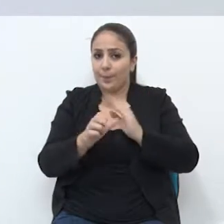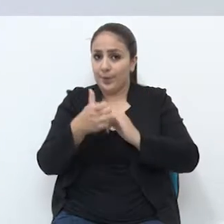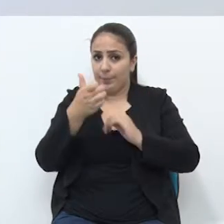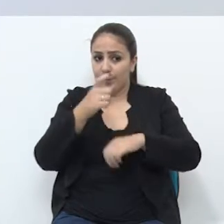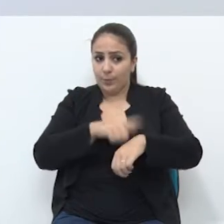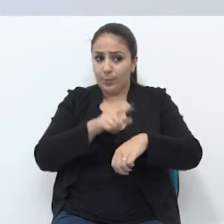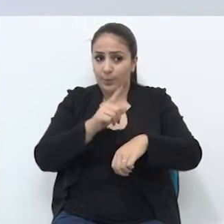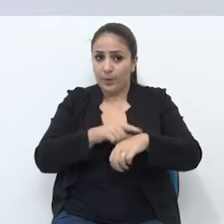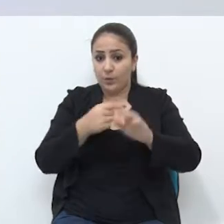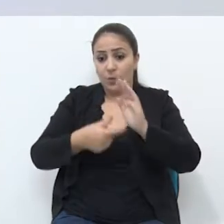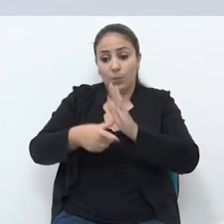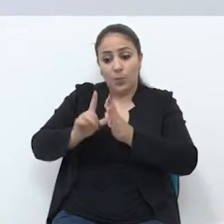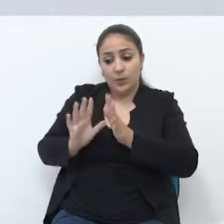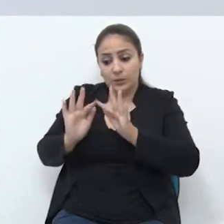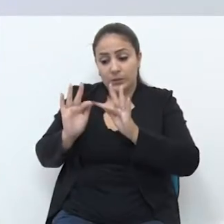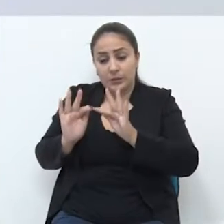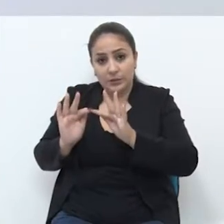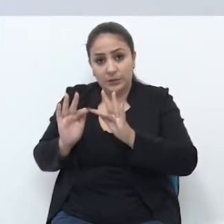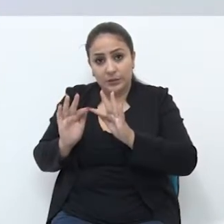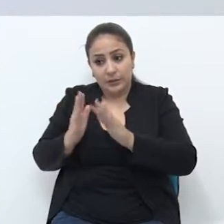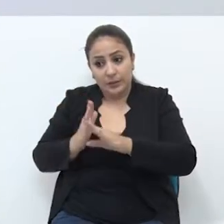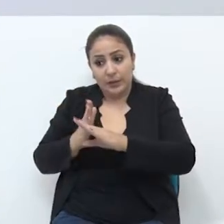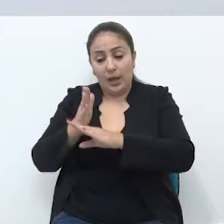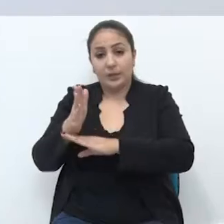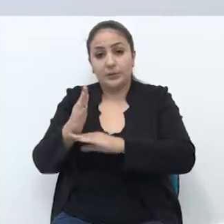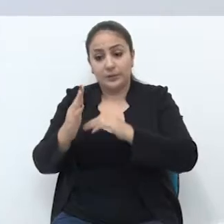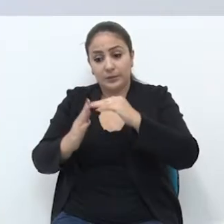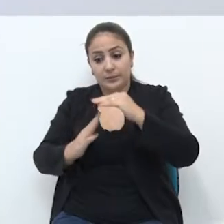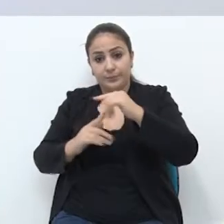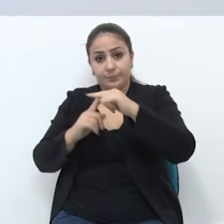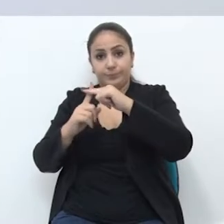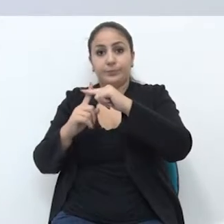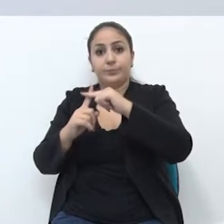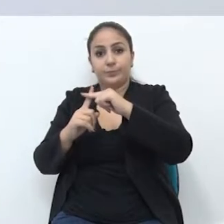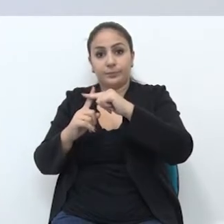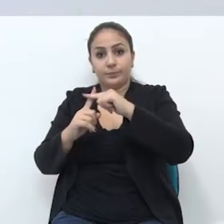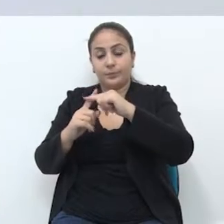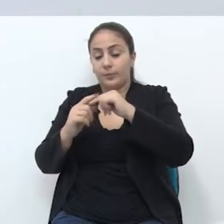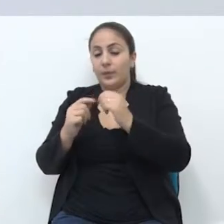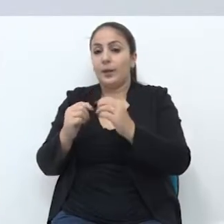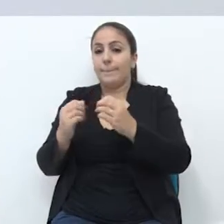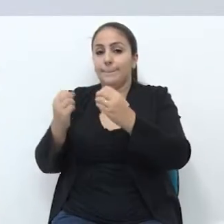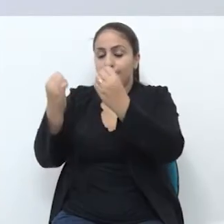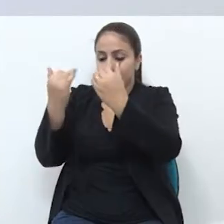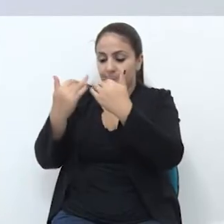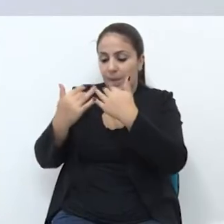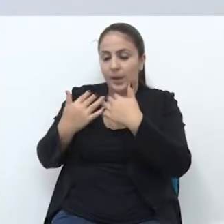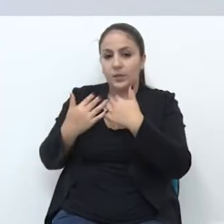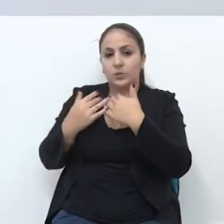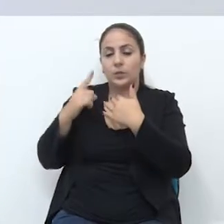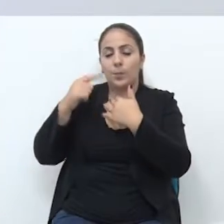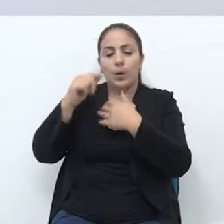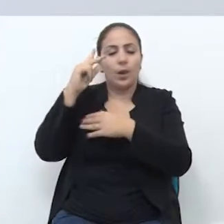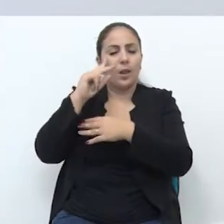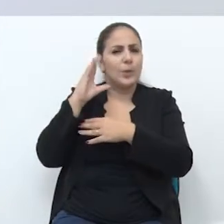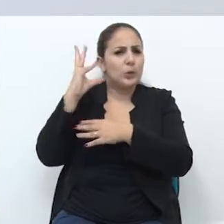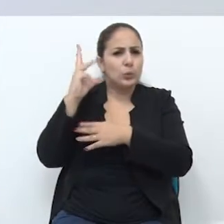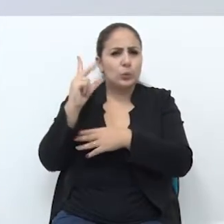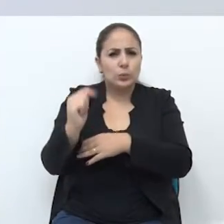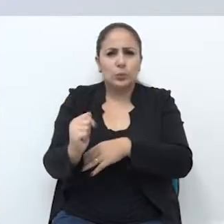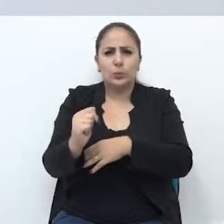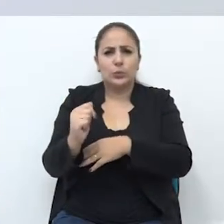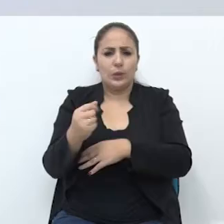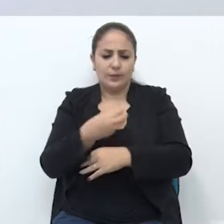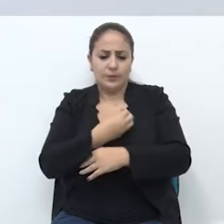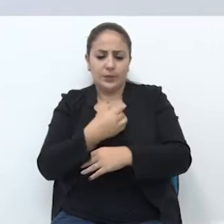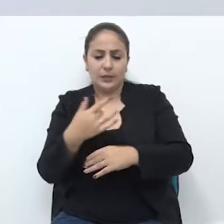momento, antes de entrar na igreja, se dá a bênção do fogo, depois tem toda a memória da vida de Jesus e, por